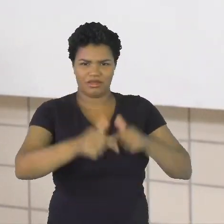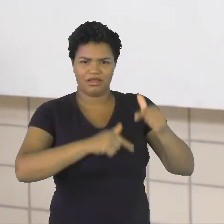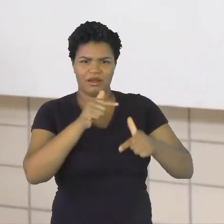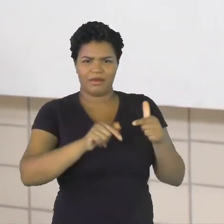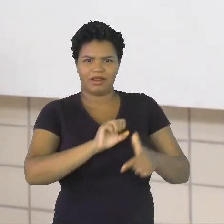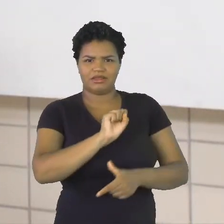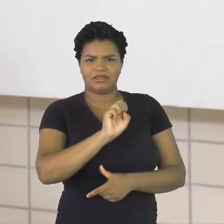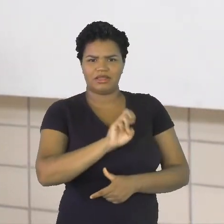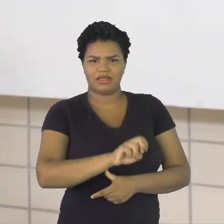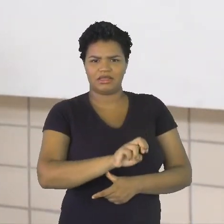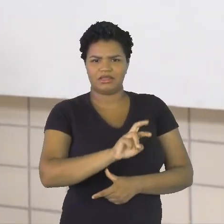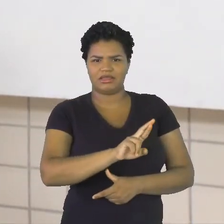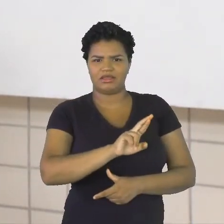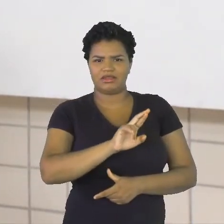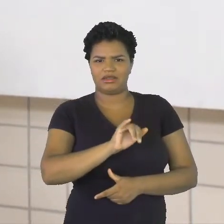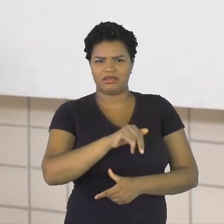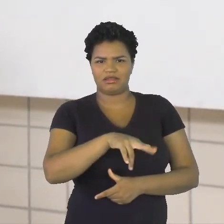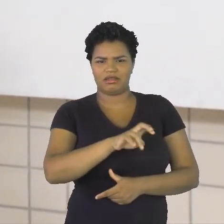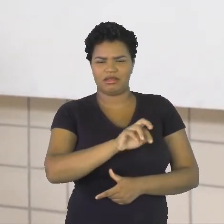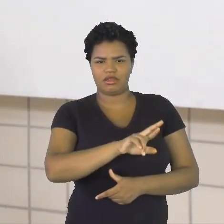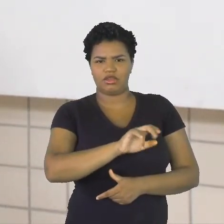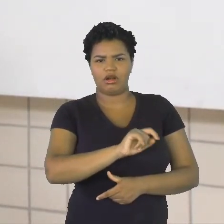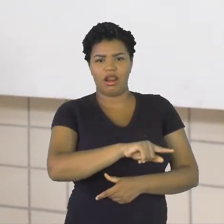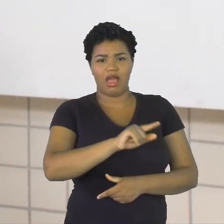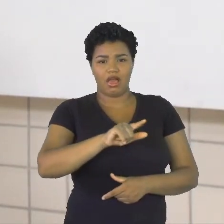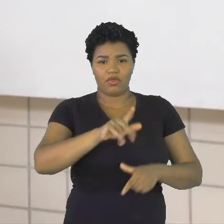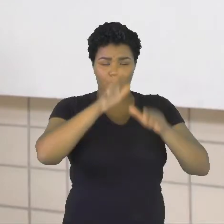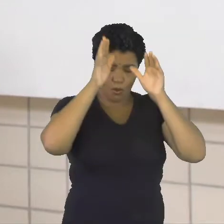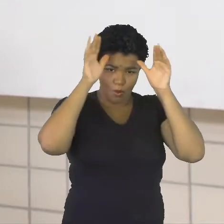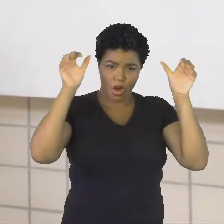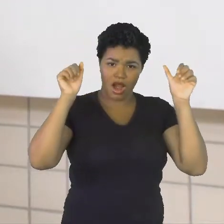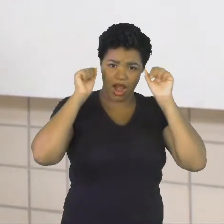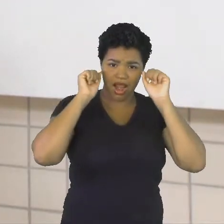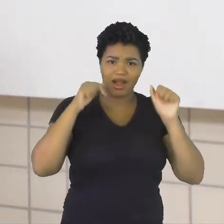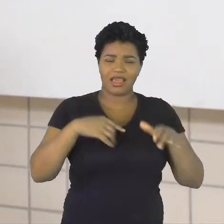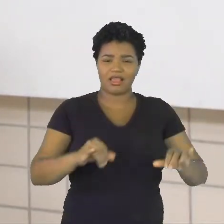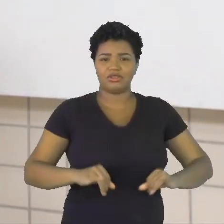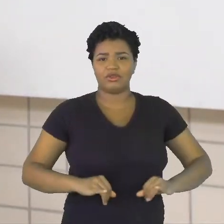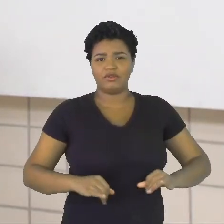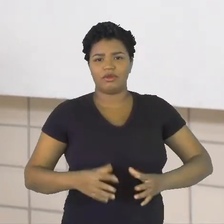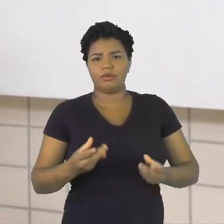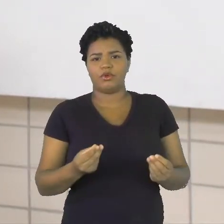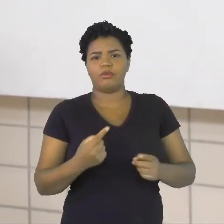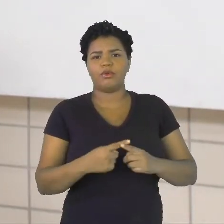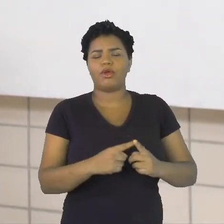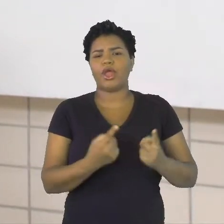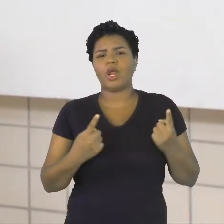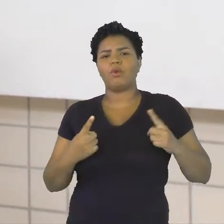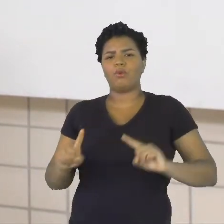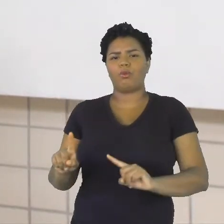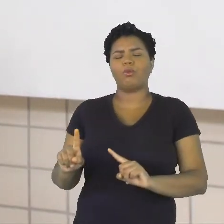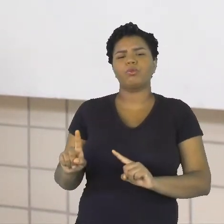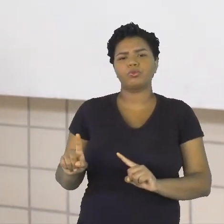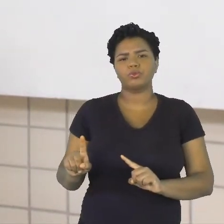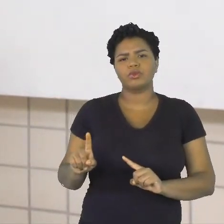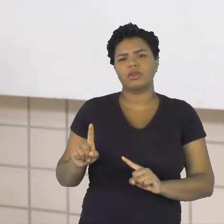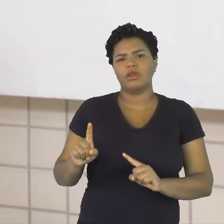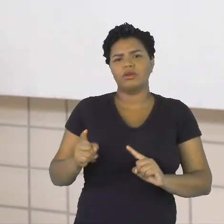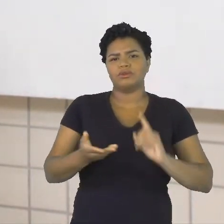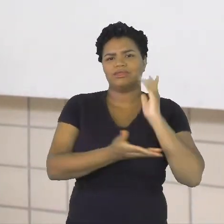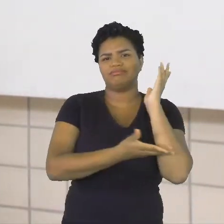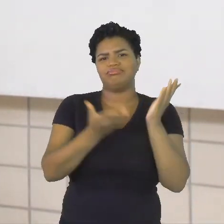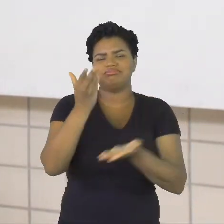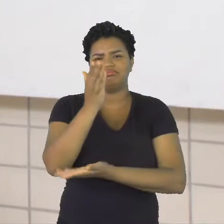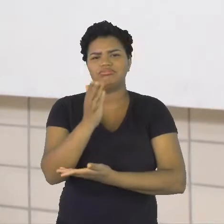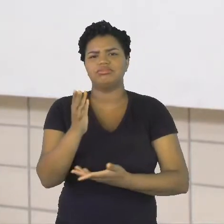ameaças ali contra a vida deles, porque eles eram contra esse desmatamento,